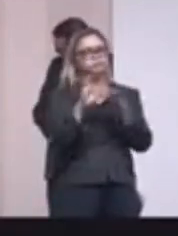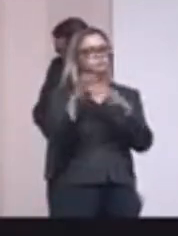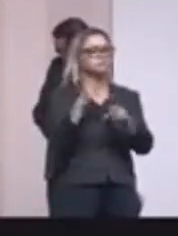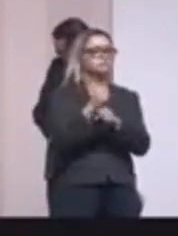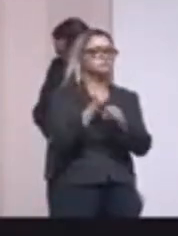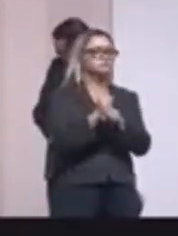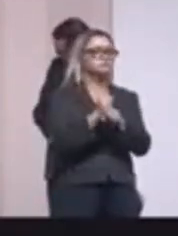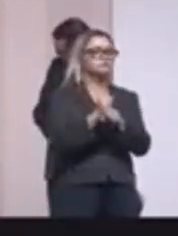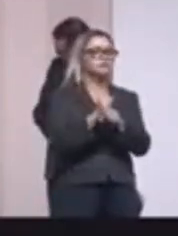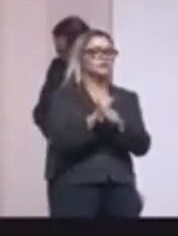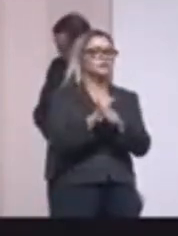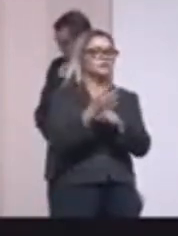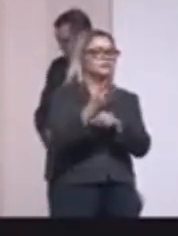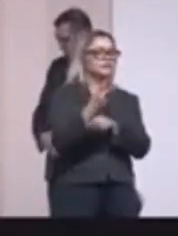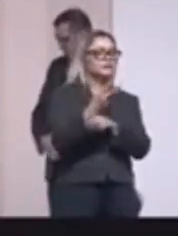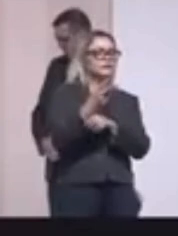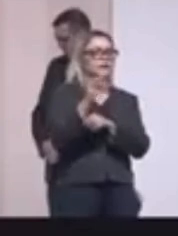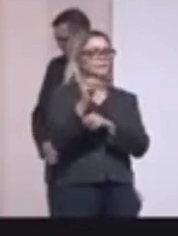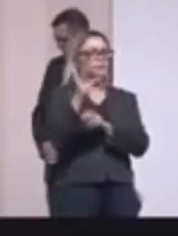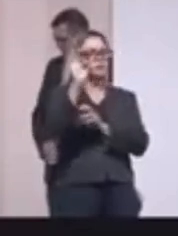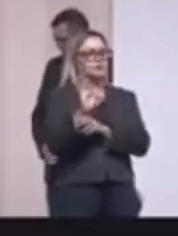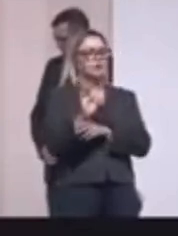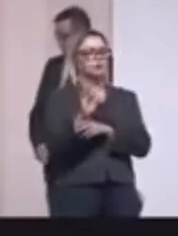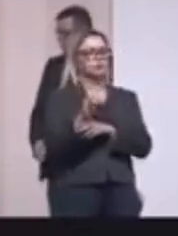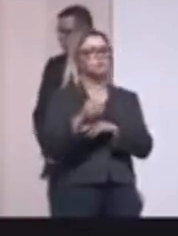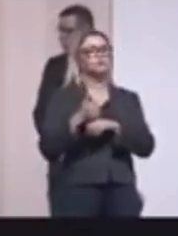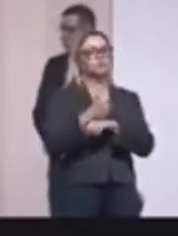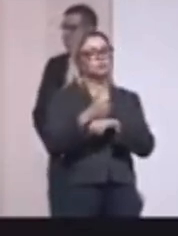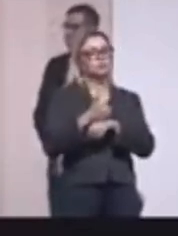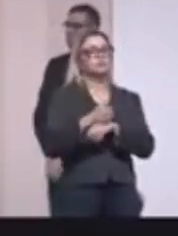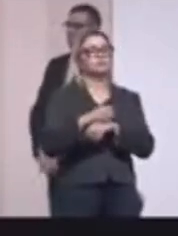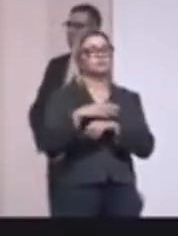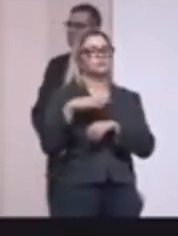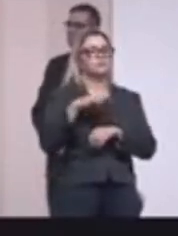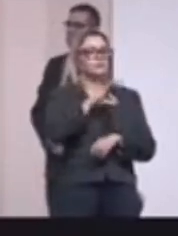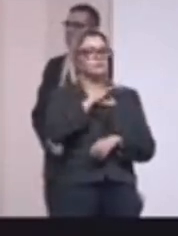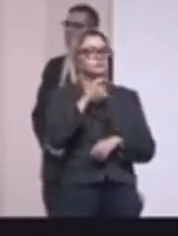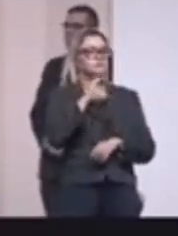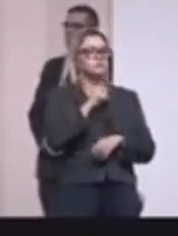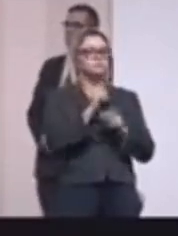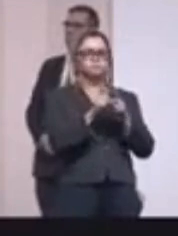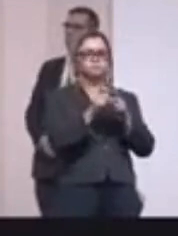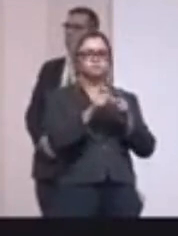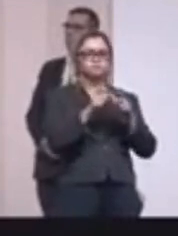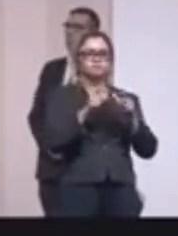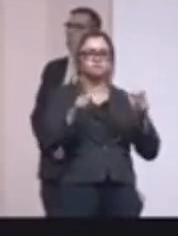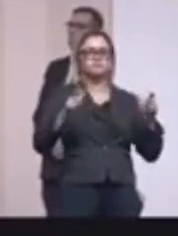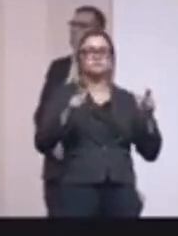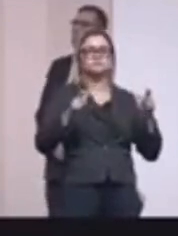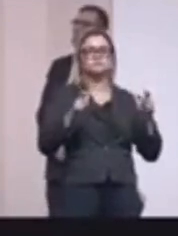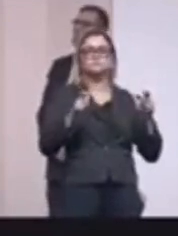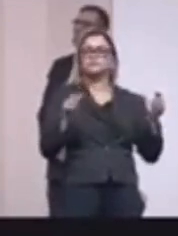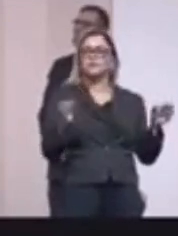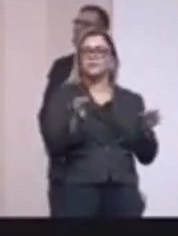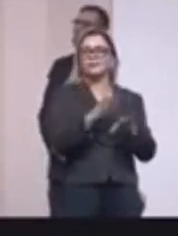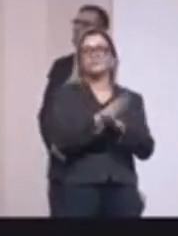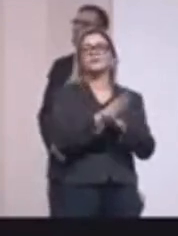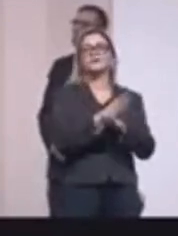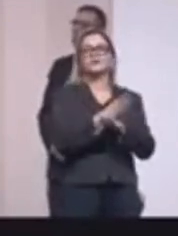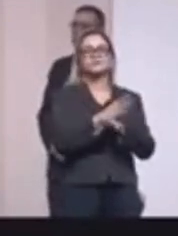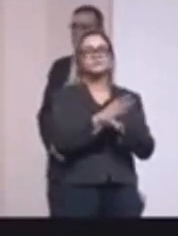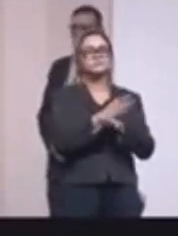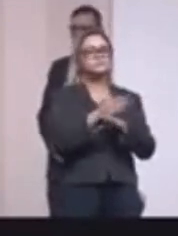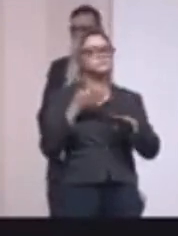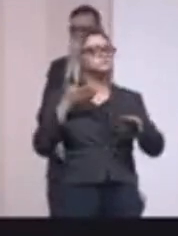está falando de um recompletamento de 30% do efetivo da Polícia Civil. É o maior recompletamento, é o maior